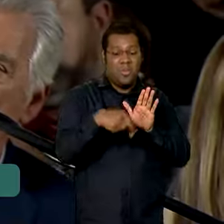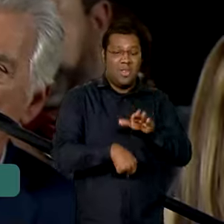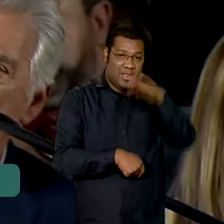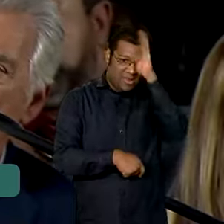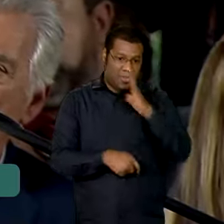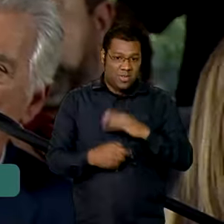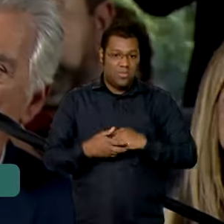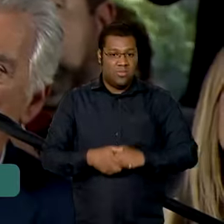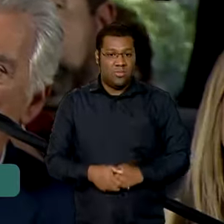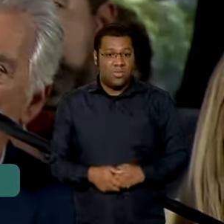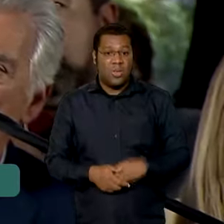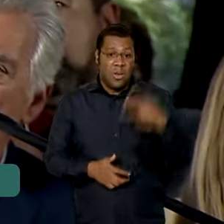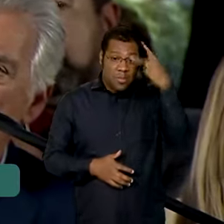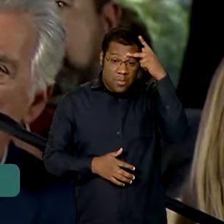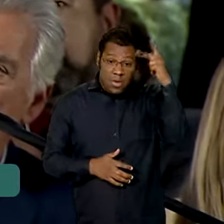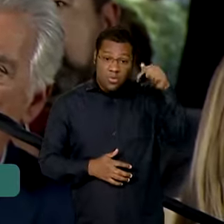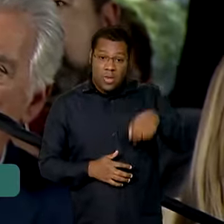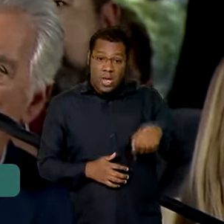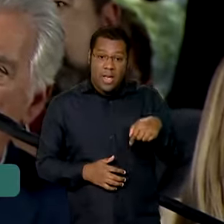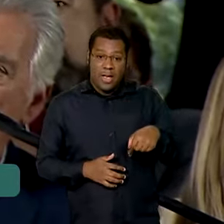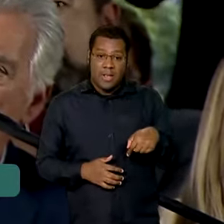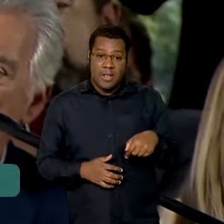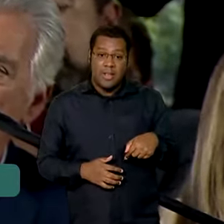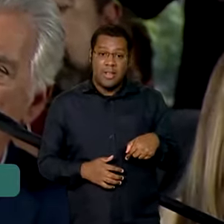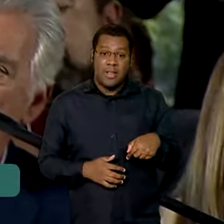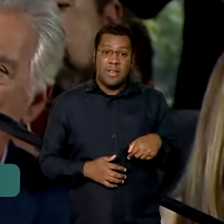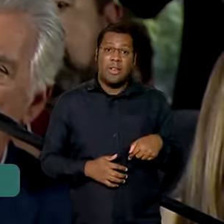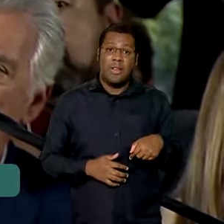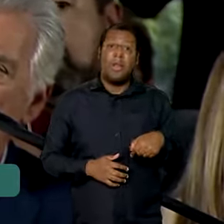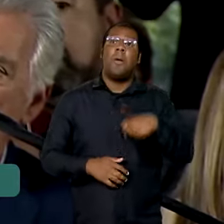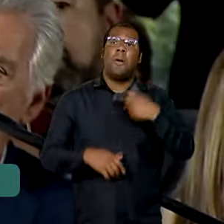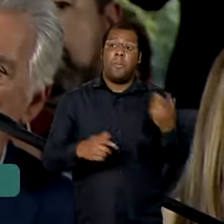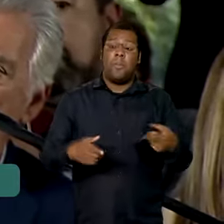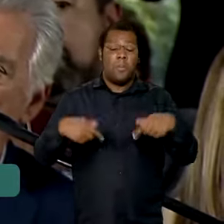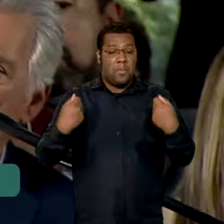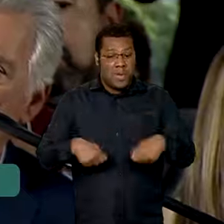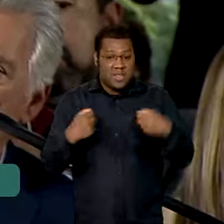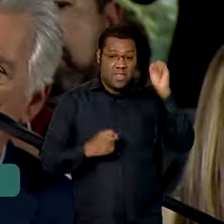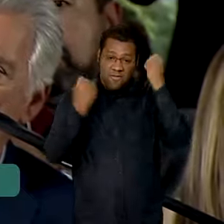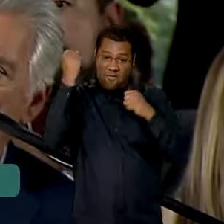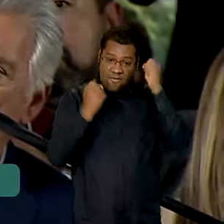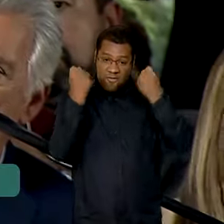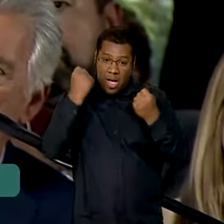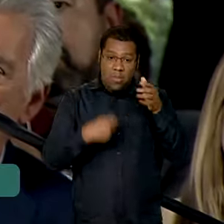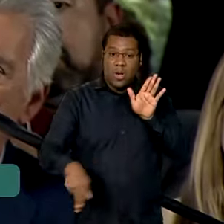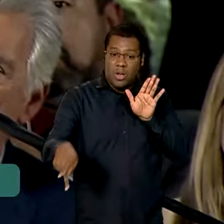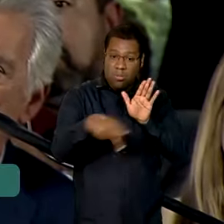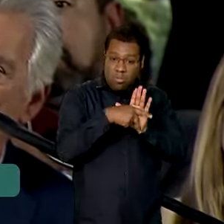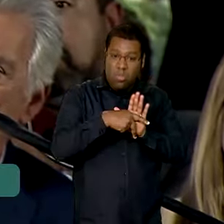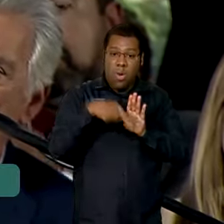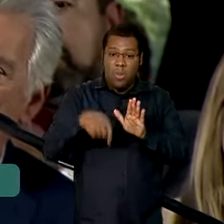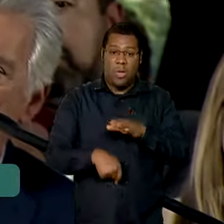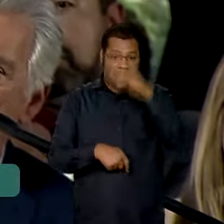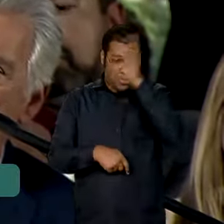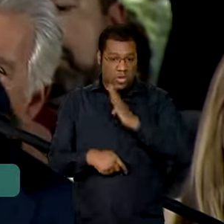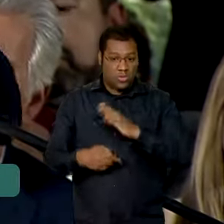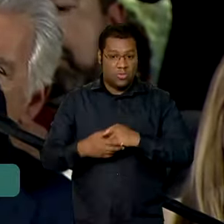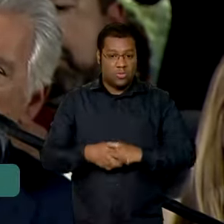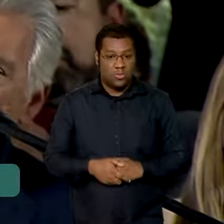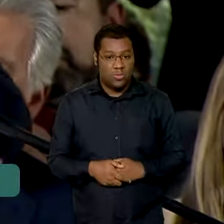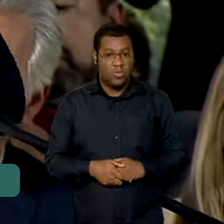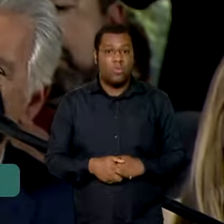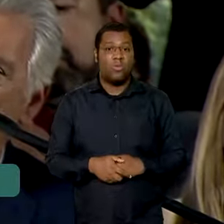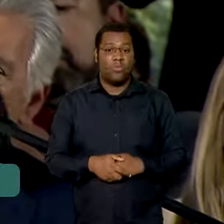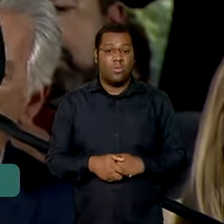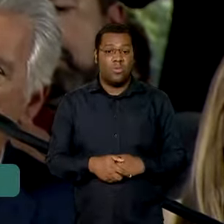pessoas precisam. Um país soberano precisa de uma indústria nacional forte. Um país soberano